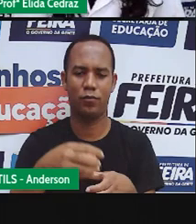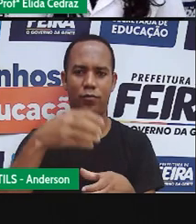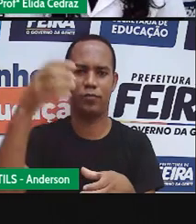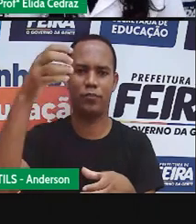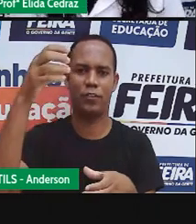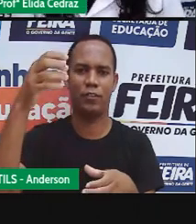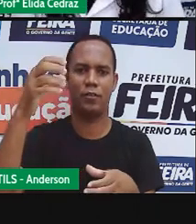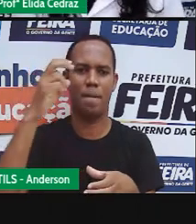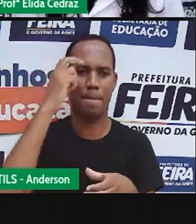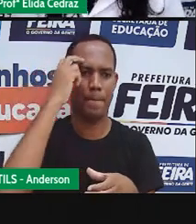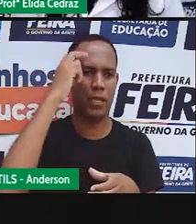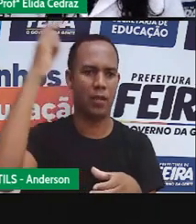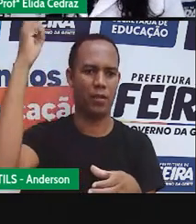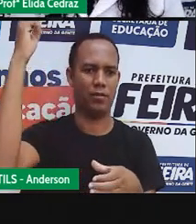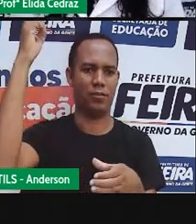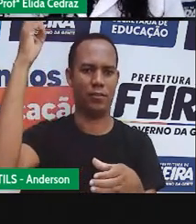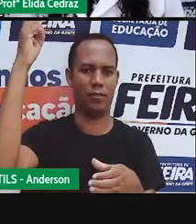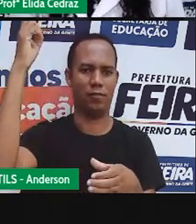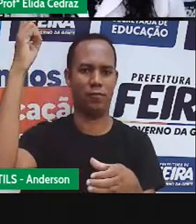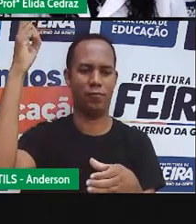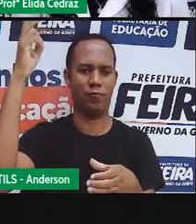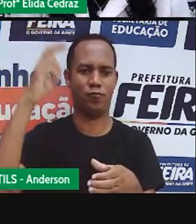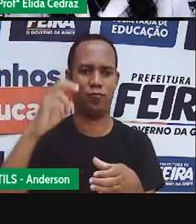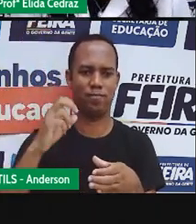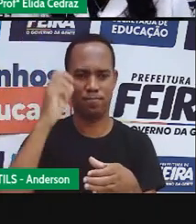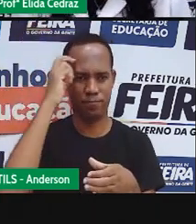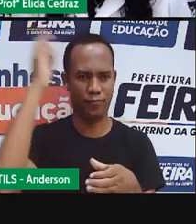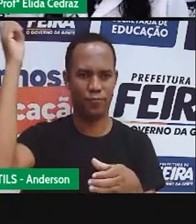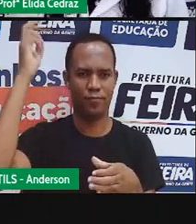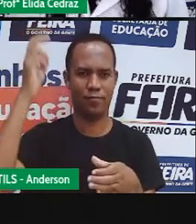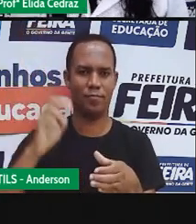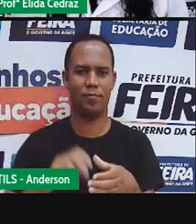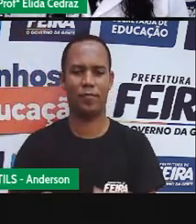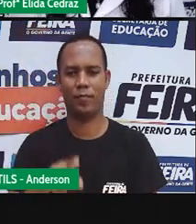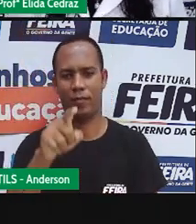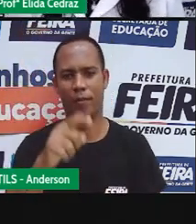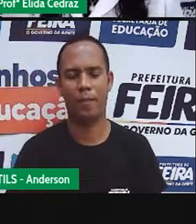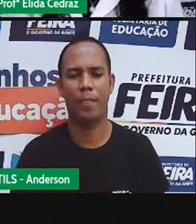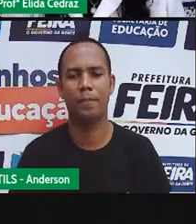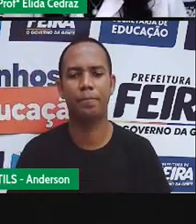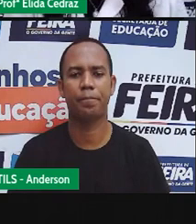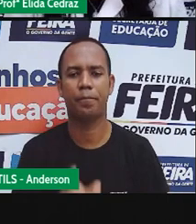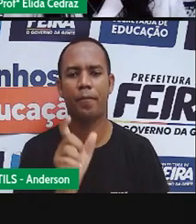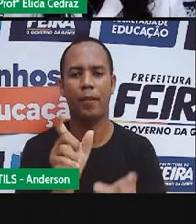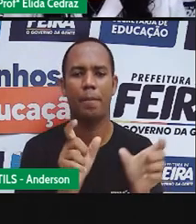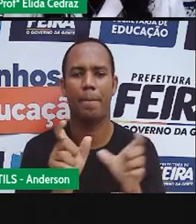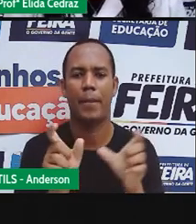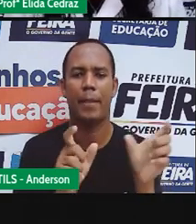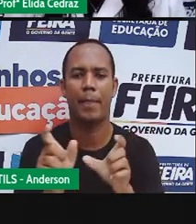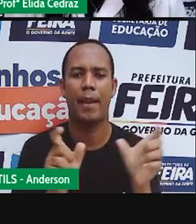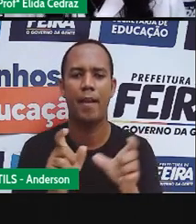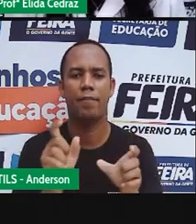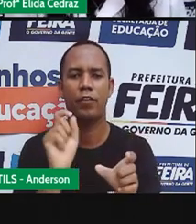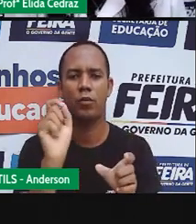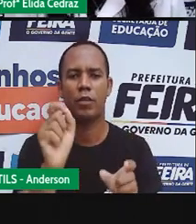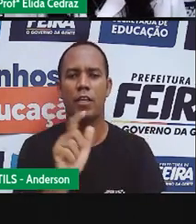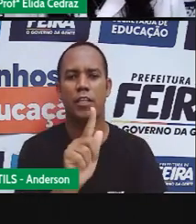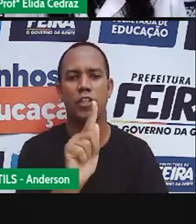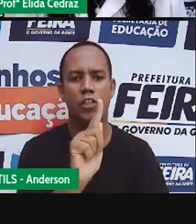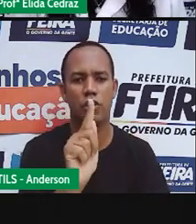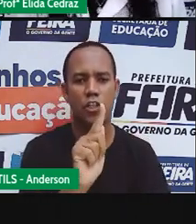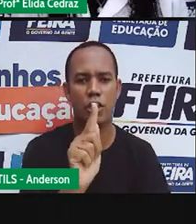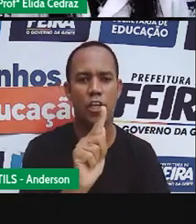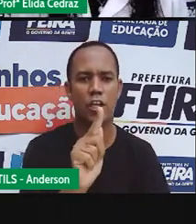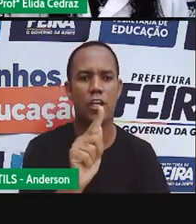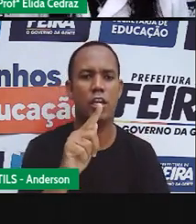esfrega a lâmpada? Hum... Gênio. Isso mesmo. Nessas palavras, o G